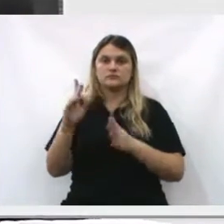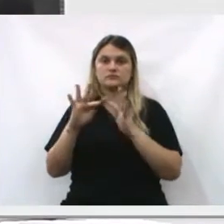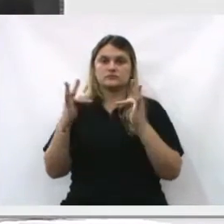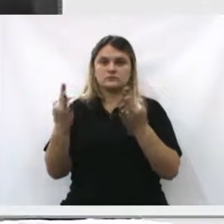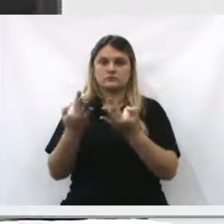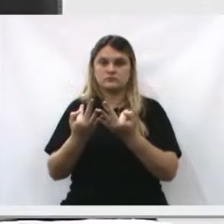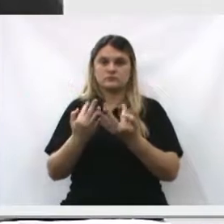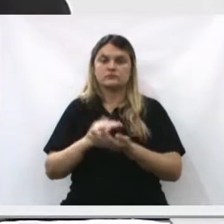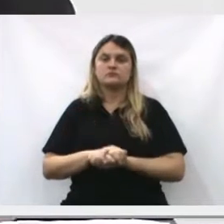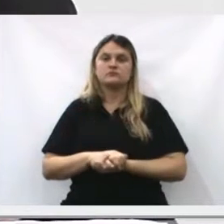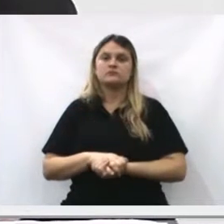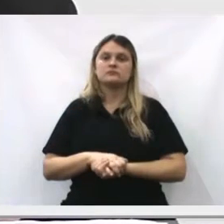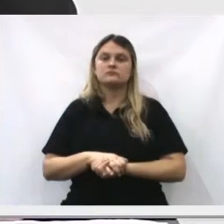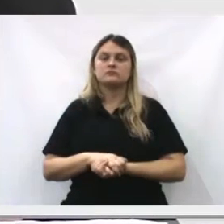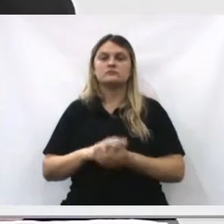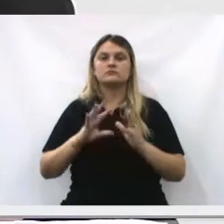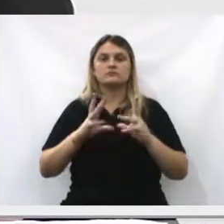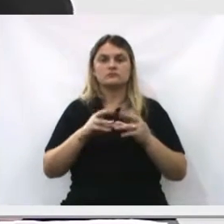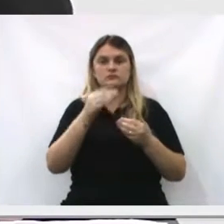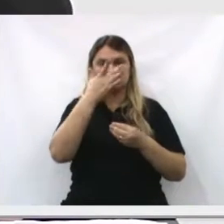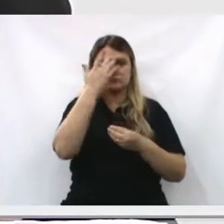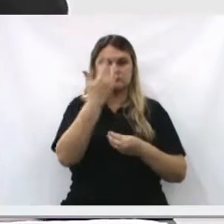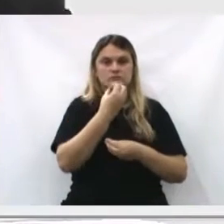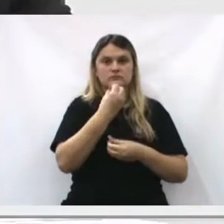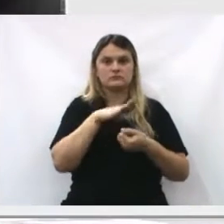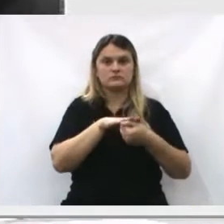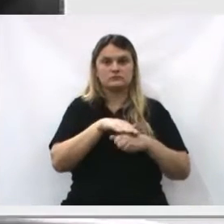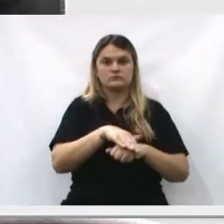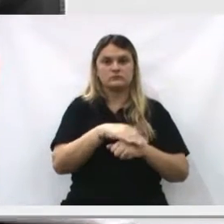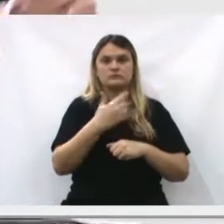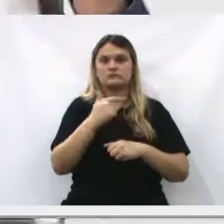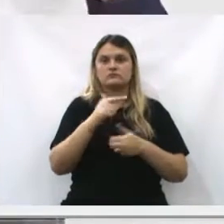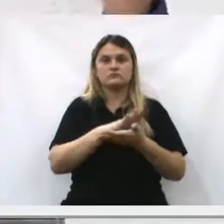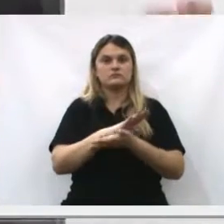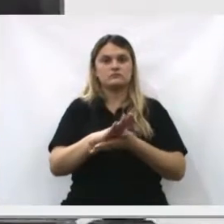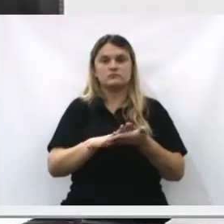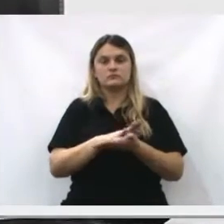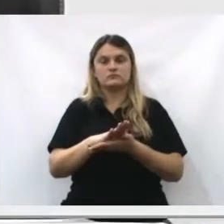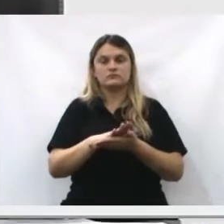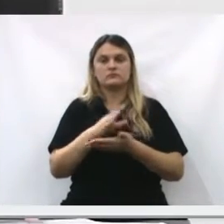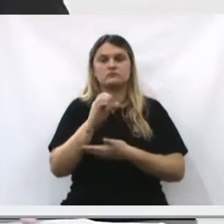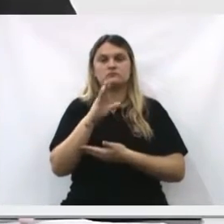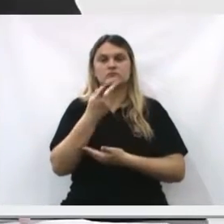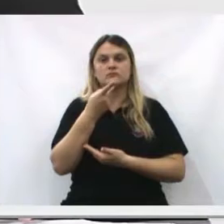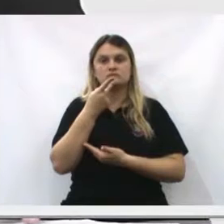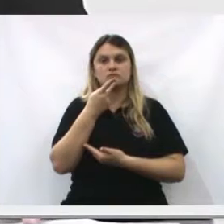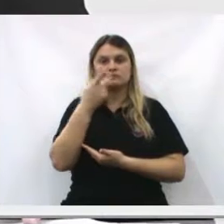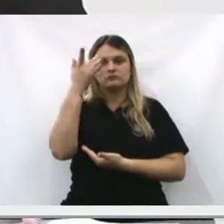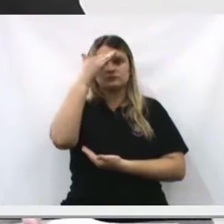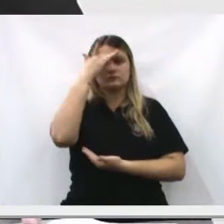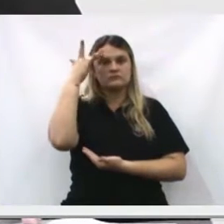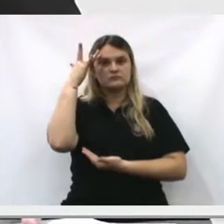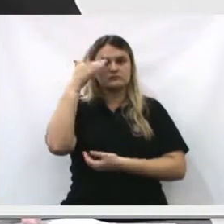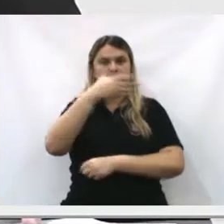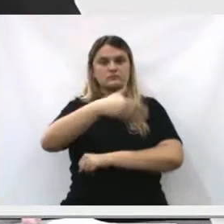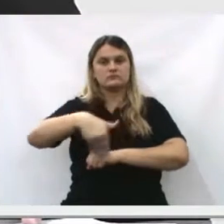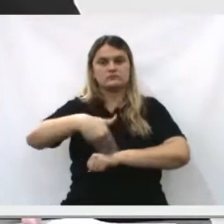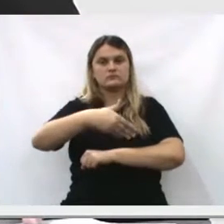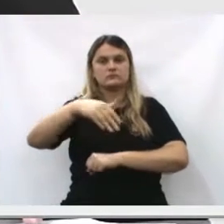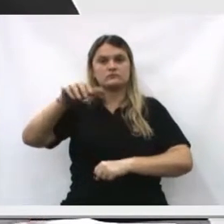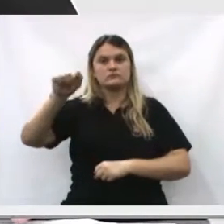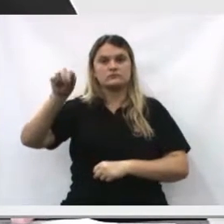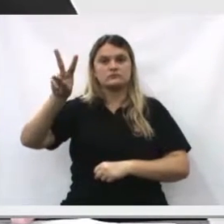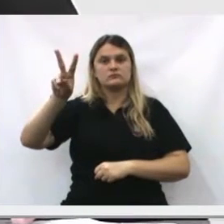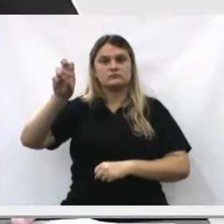Condolências para você e para toda a sua família. A todos, então, uma boa noite. Não havendo mais nada, eu só quero falar, então, para o pessoal